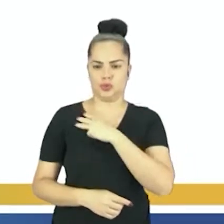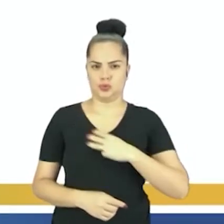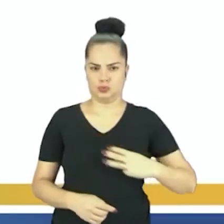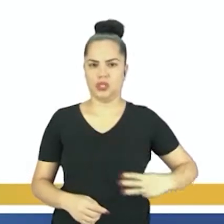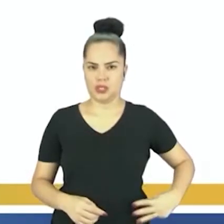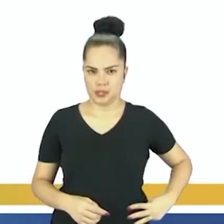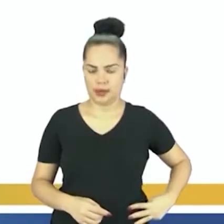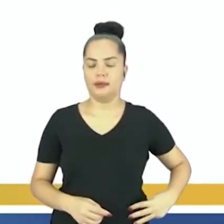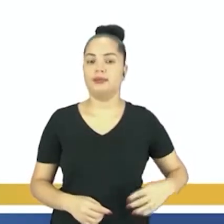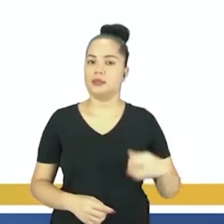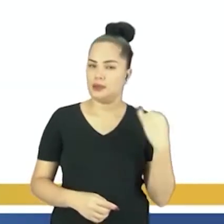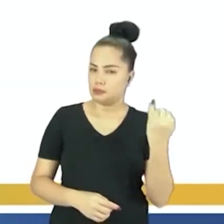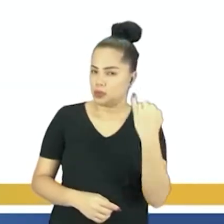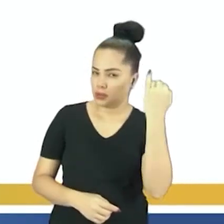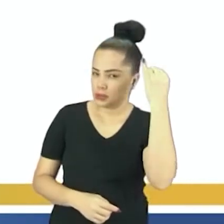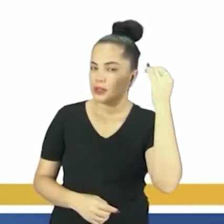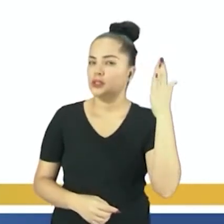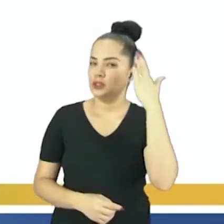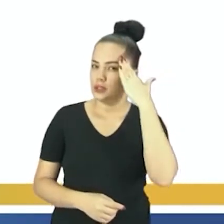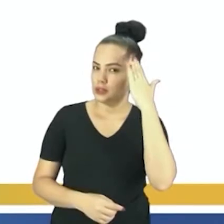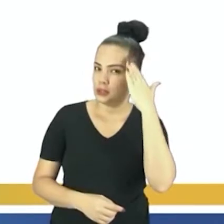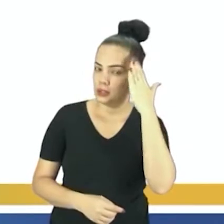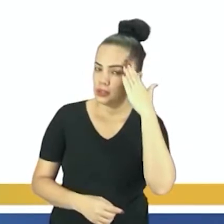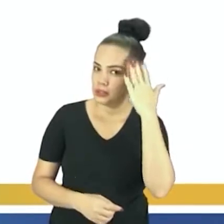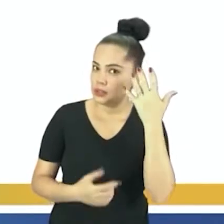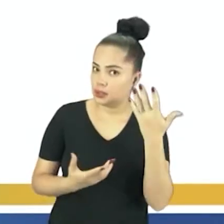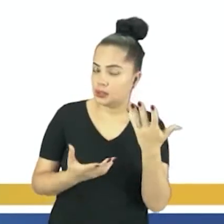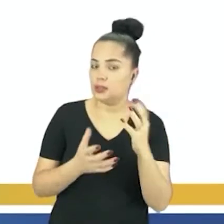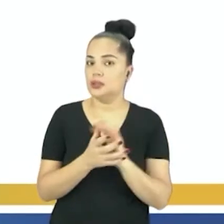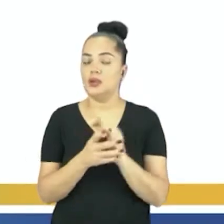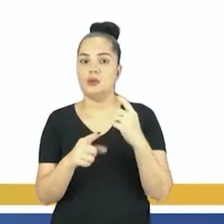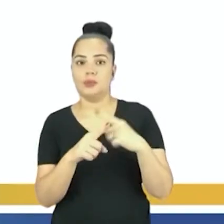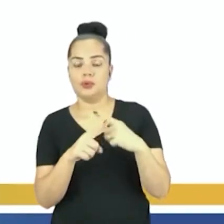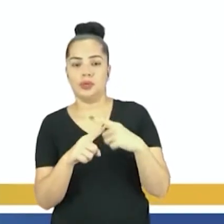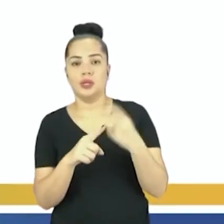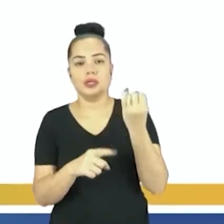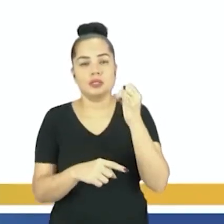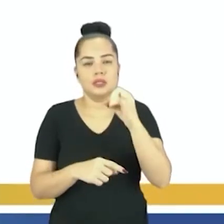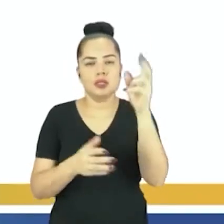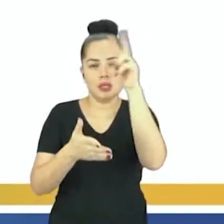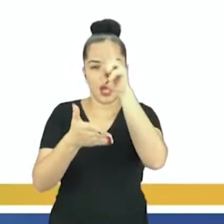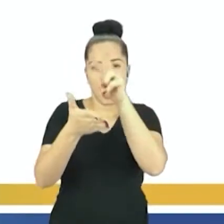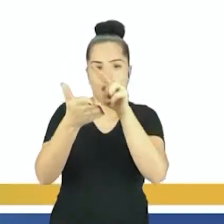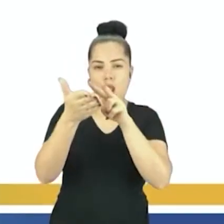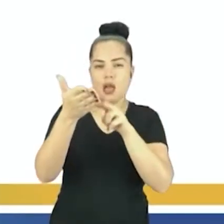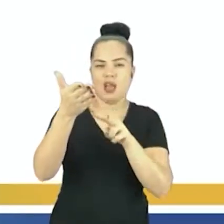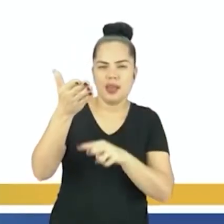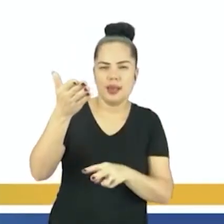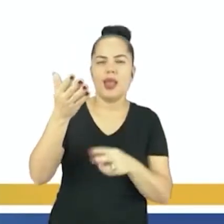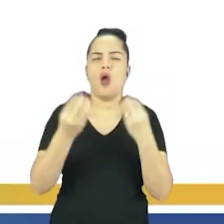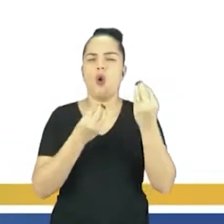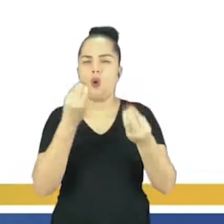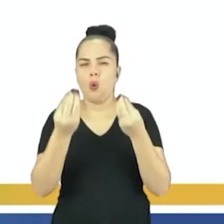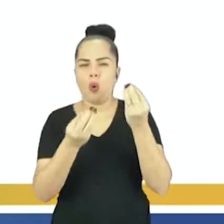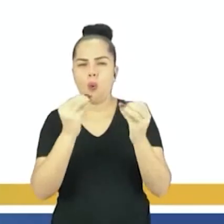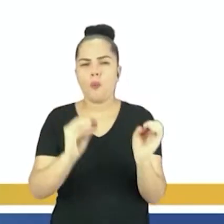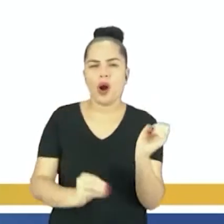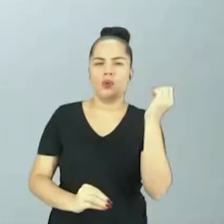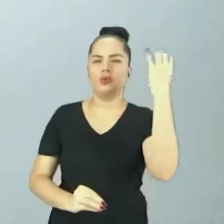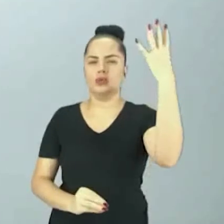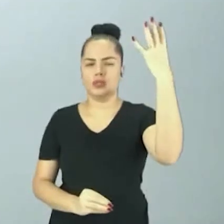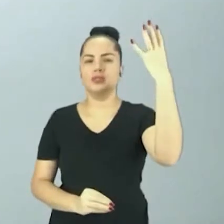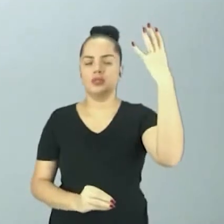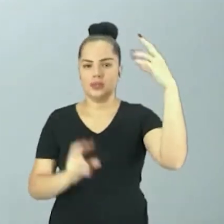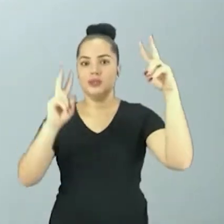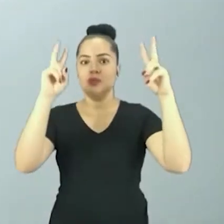importante que a gente deve ressaltar, porque se você for ler a historiografia acerca